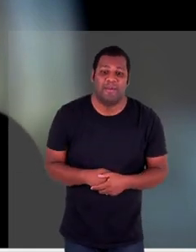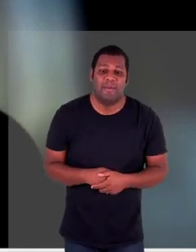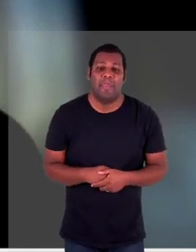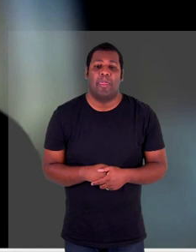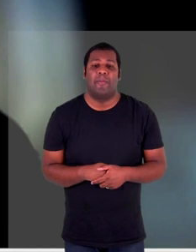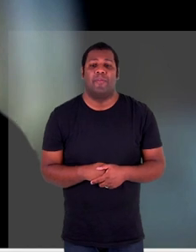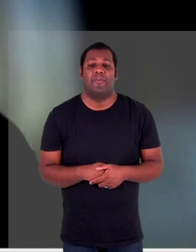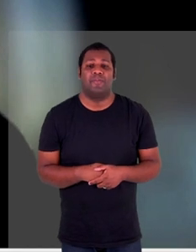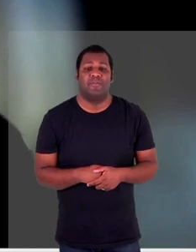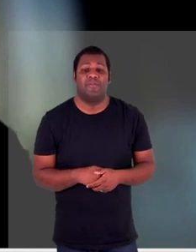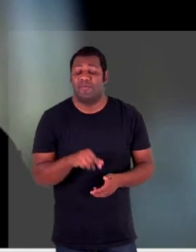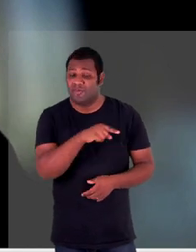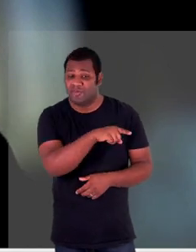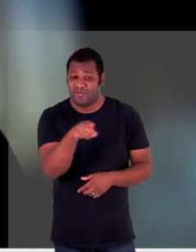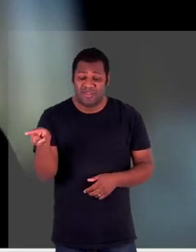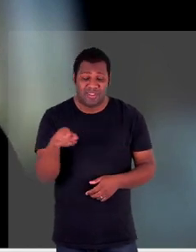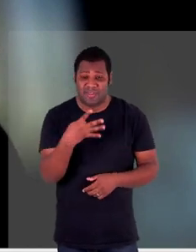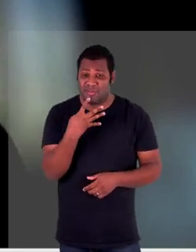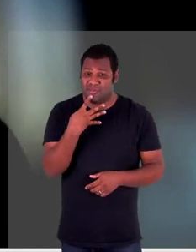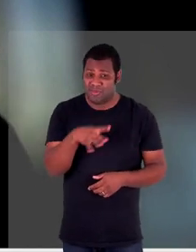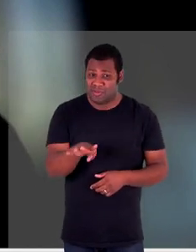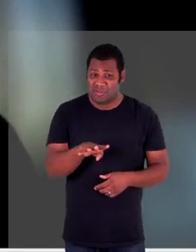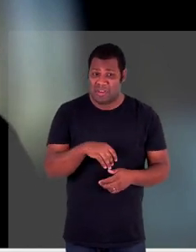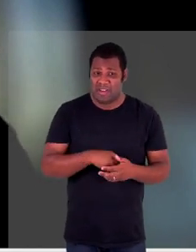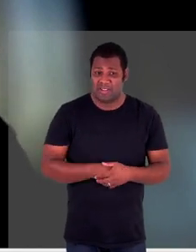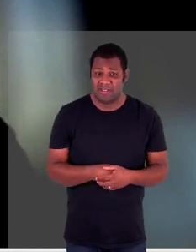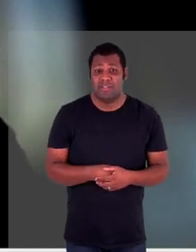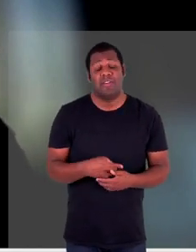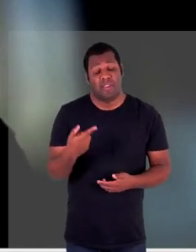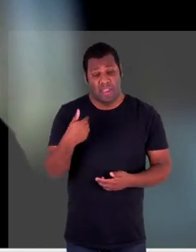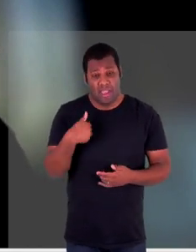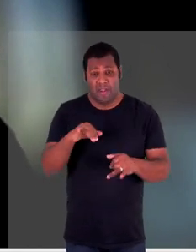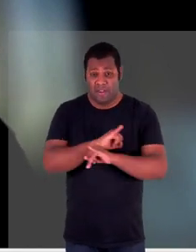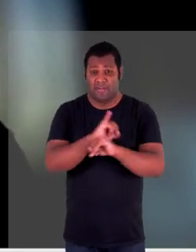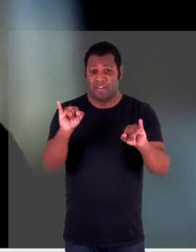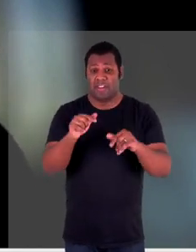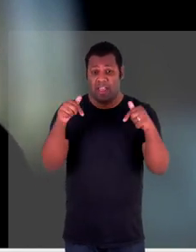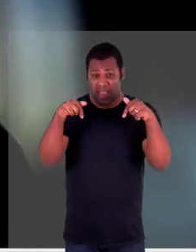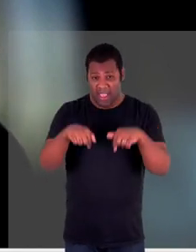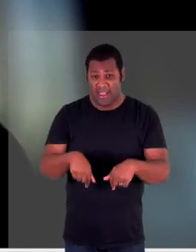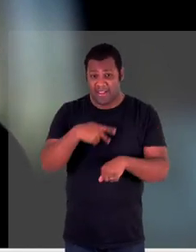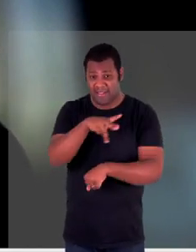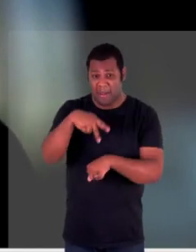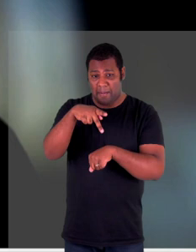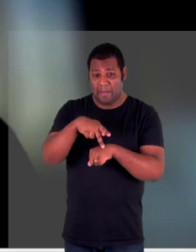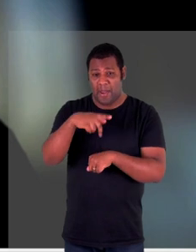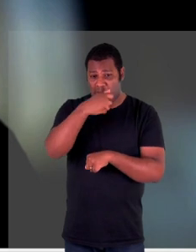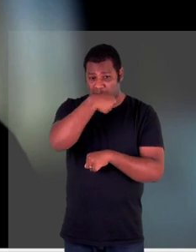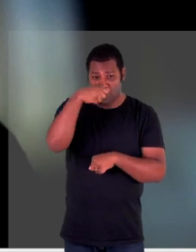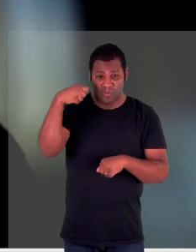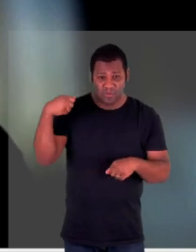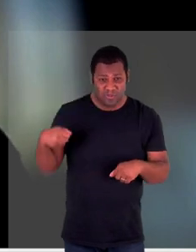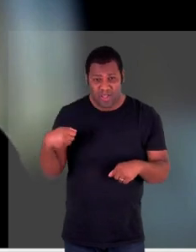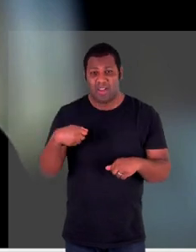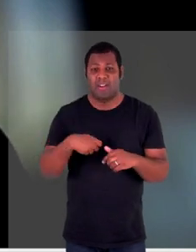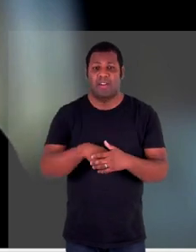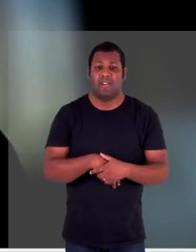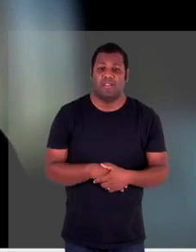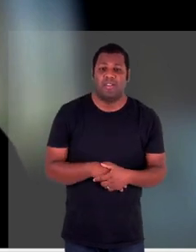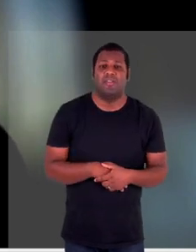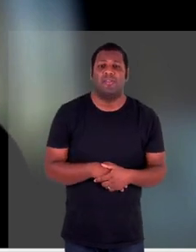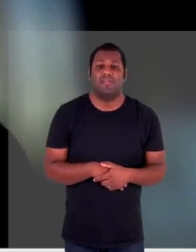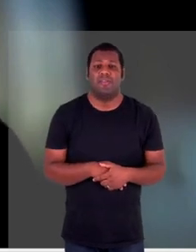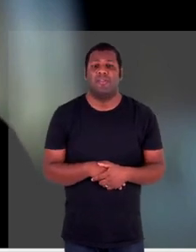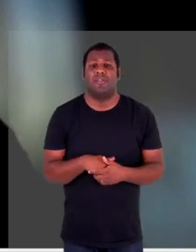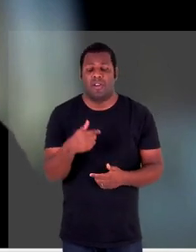para quem não conhece eu vou fazer uma breve introdução ao meu trabalho aqui no Ucrânia para acreditar que fique mais fácil a gente seguir